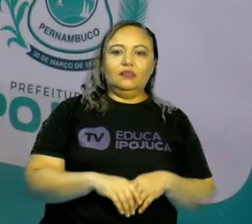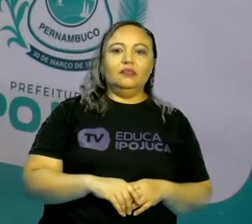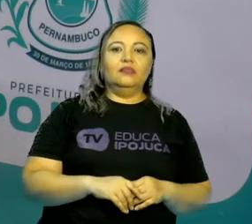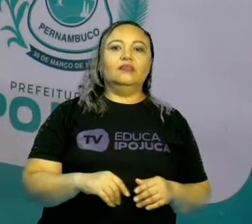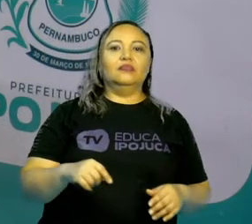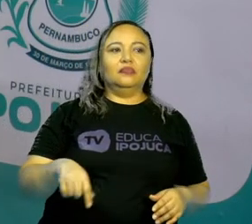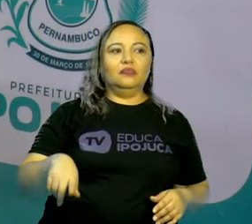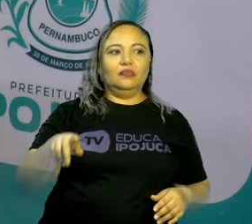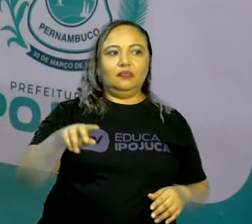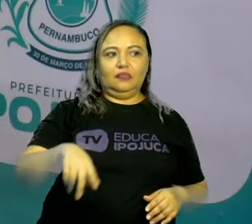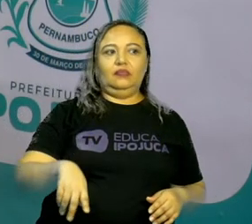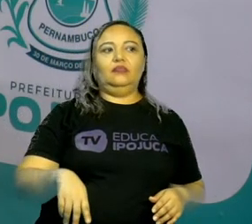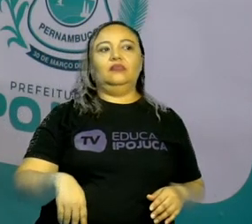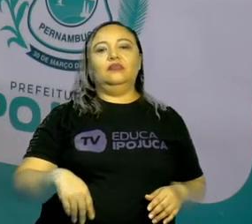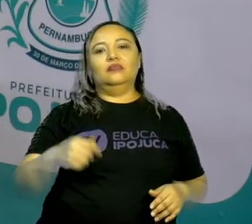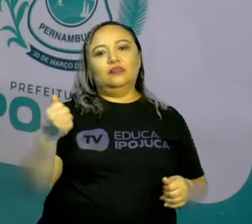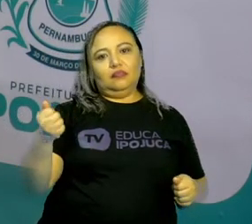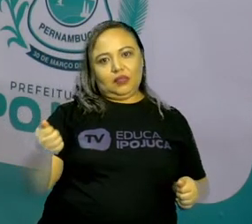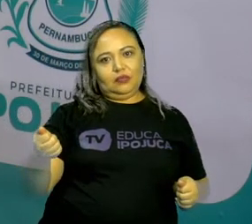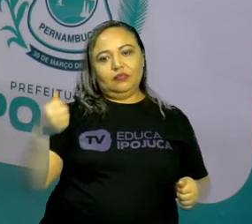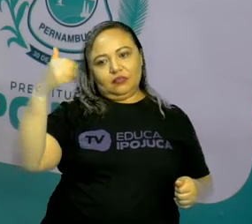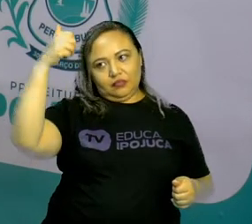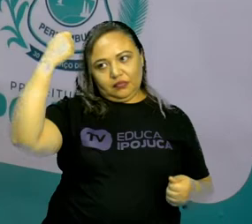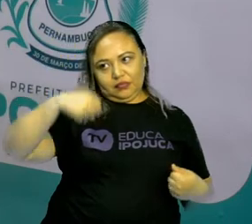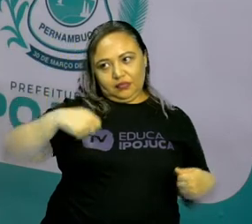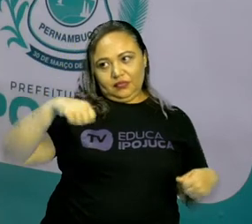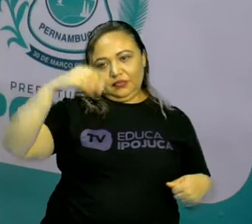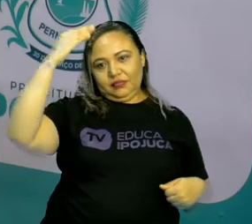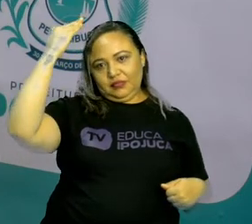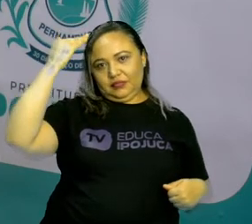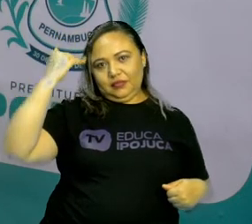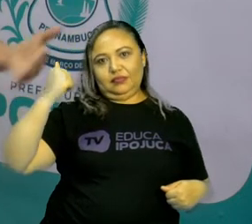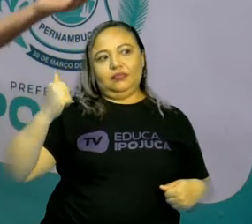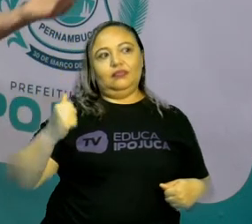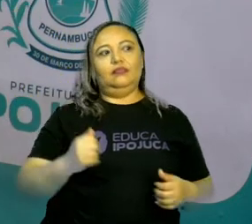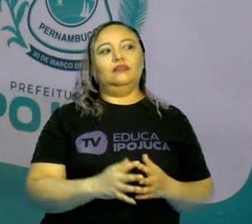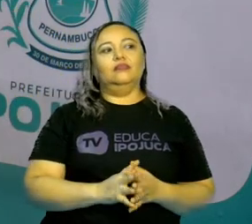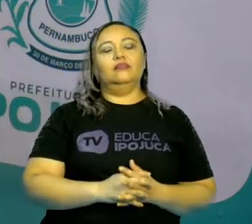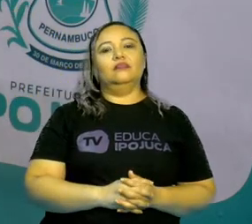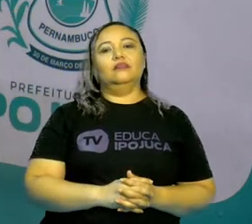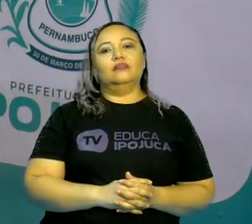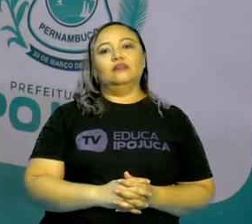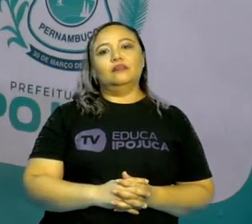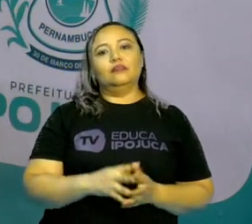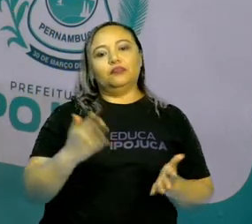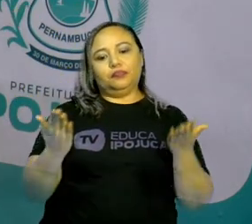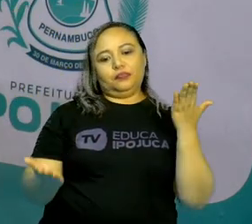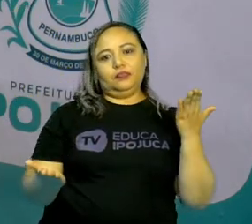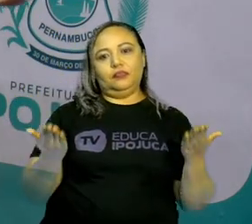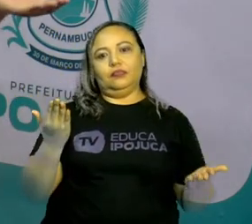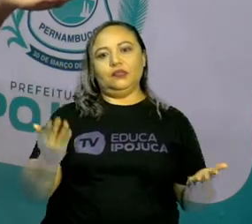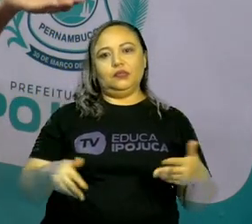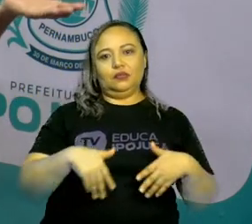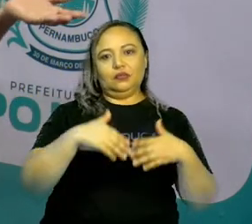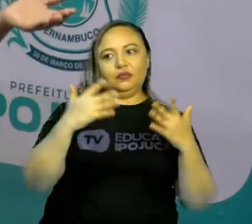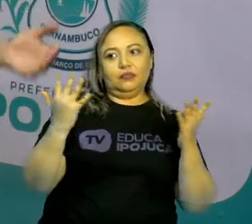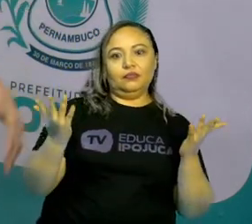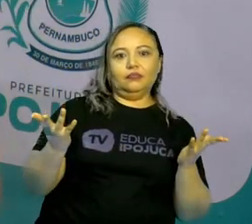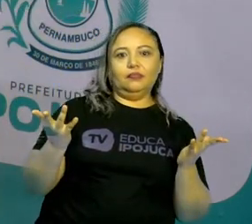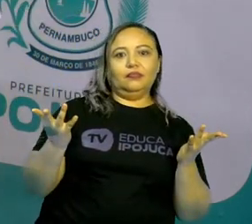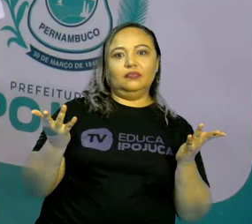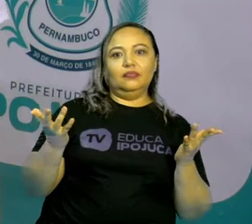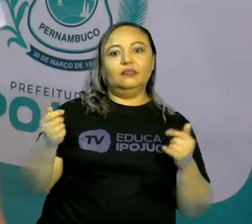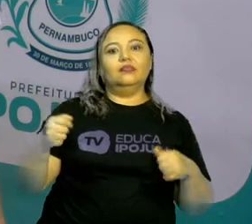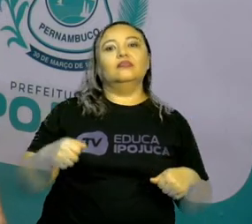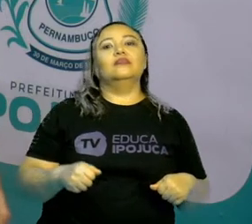eu nasci às dez e meia. Olha! Então, você já está sabendo. E qual foi o seu peso? Ah, eu pesei